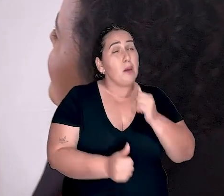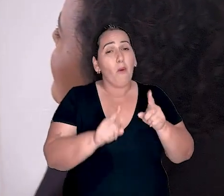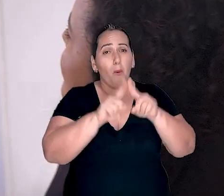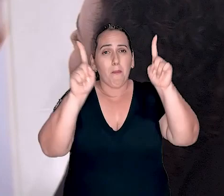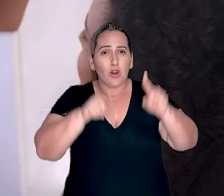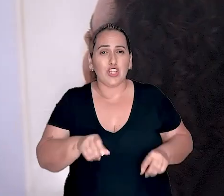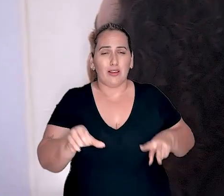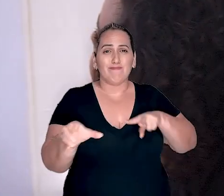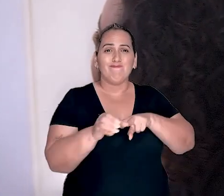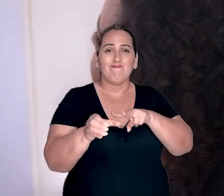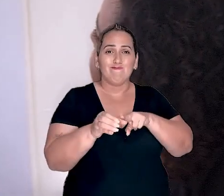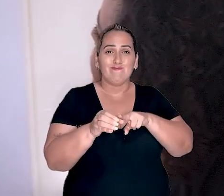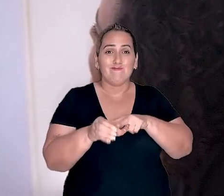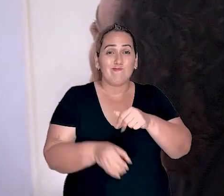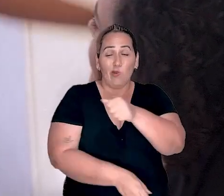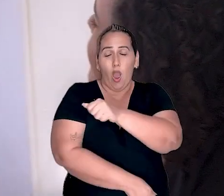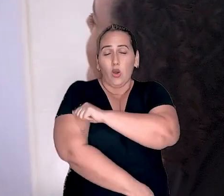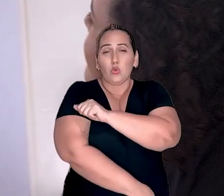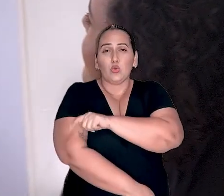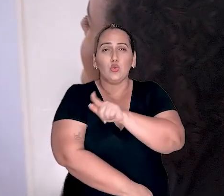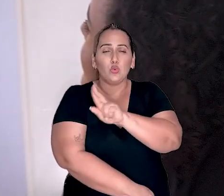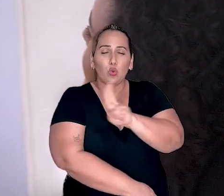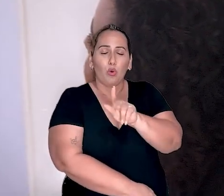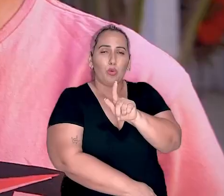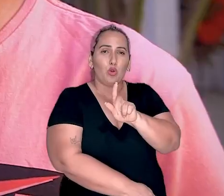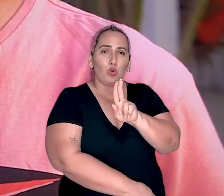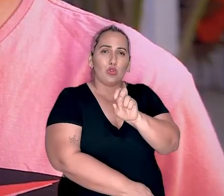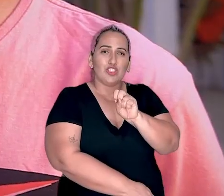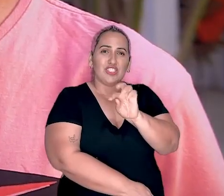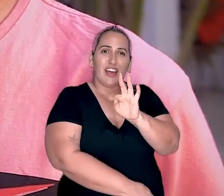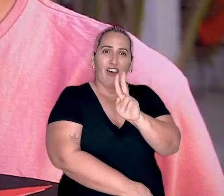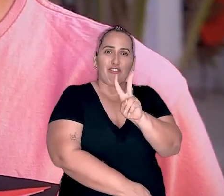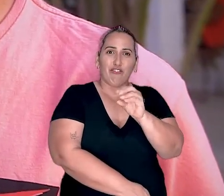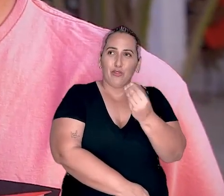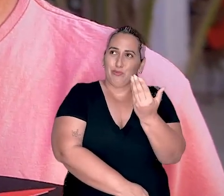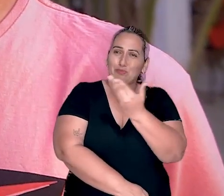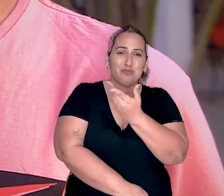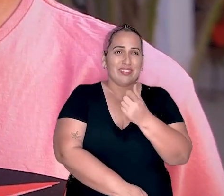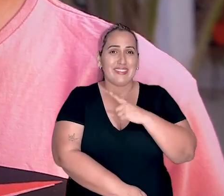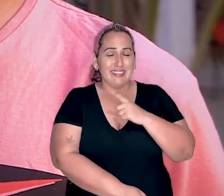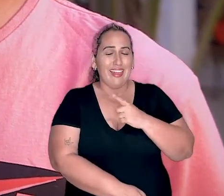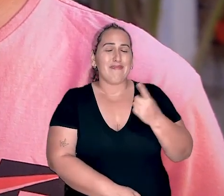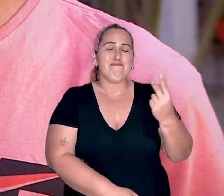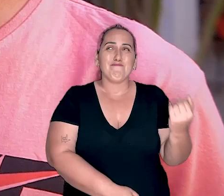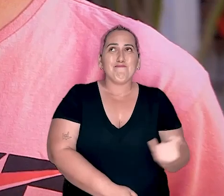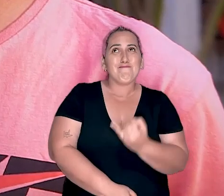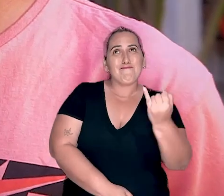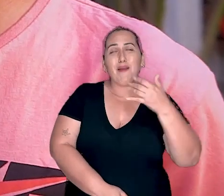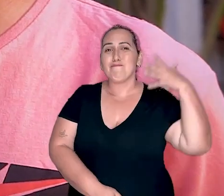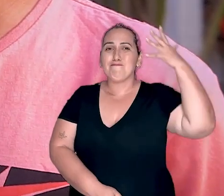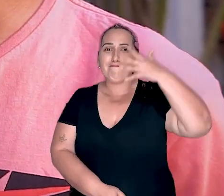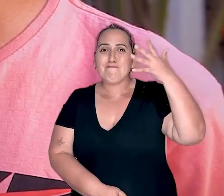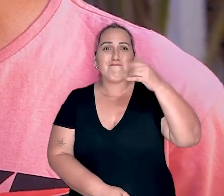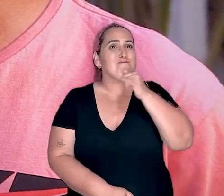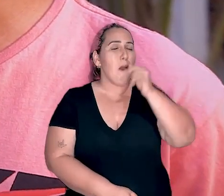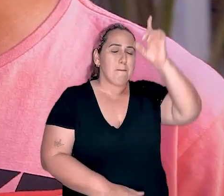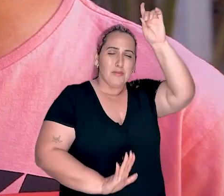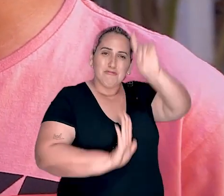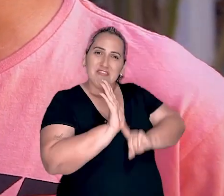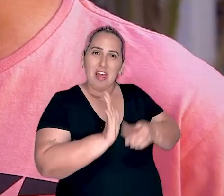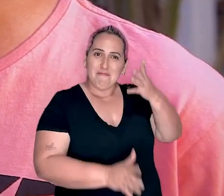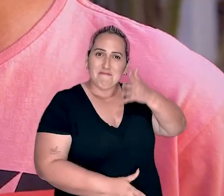de Vereadores. Gustavo é um deles. Eu acho muito importante porque eu vou ter o meu direito de fala, o meu